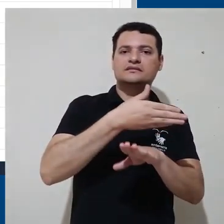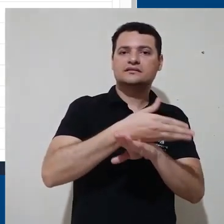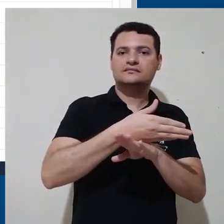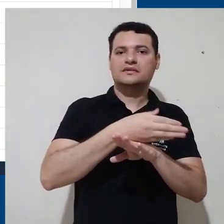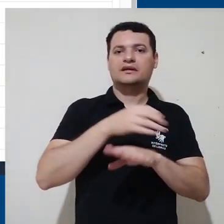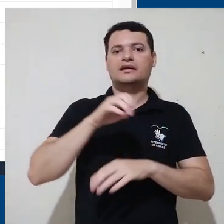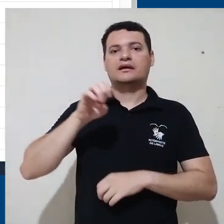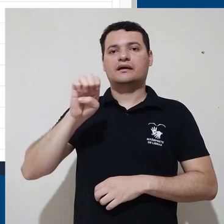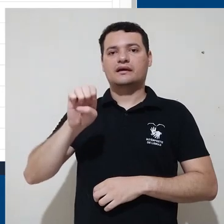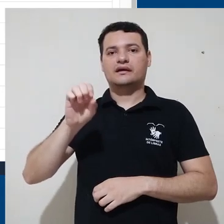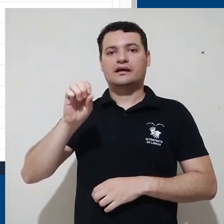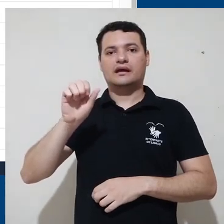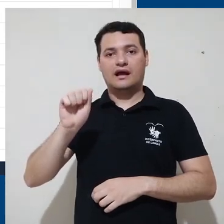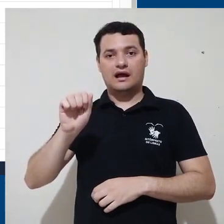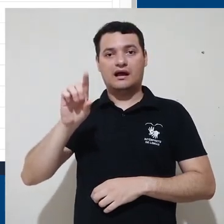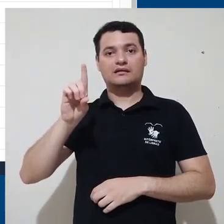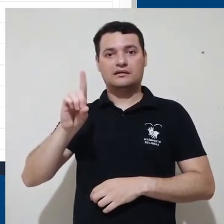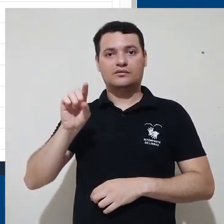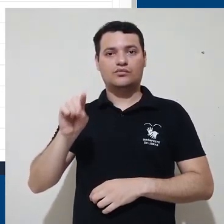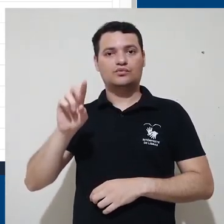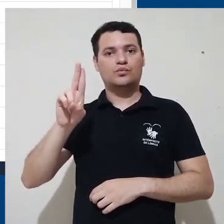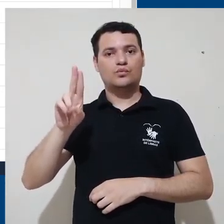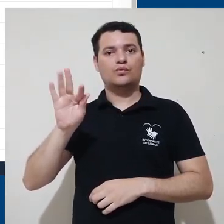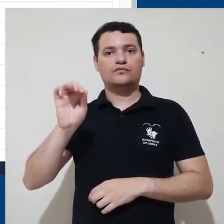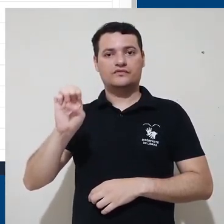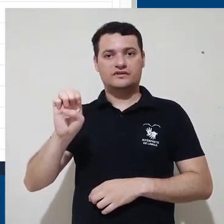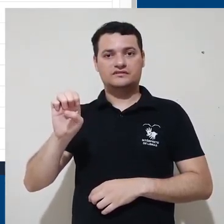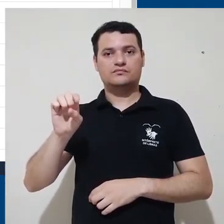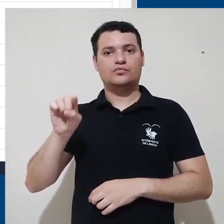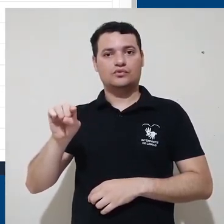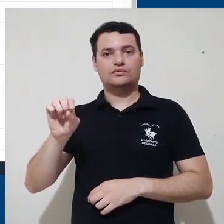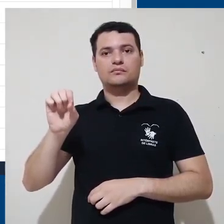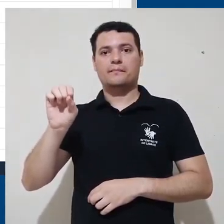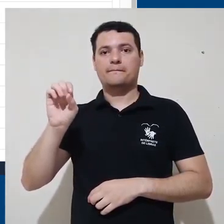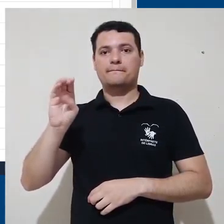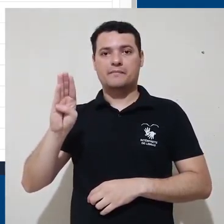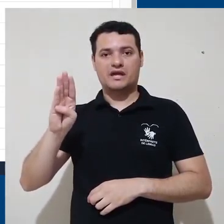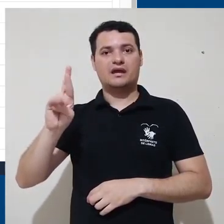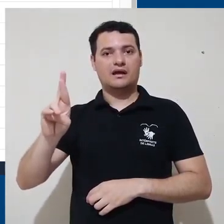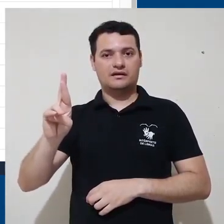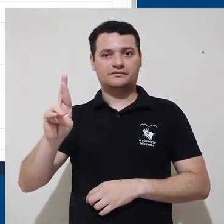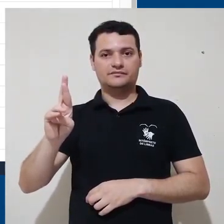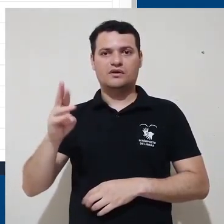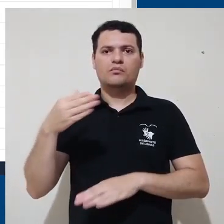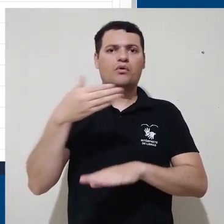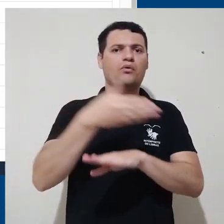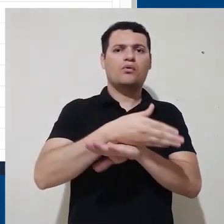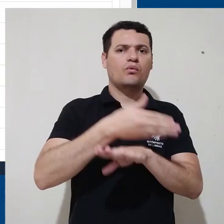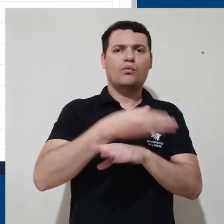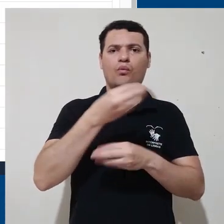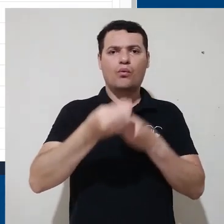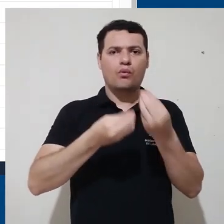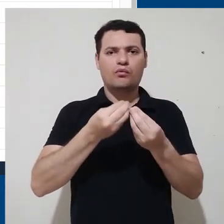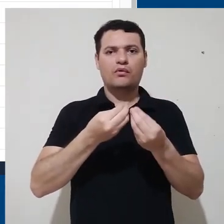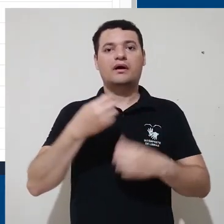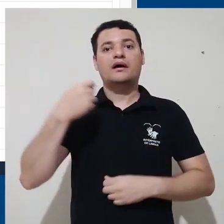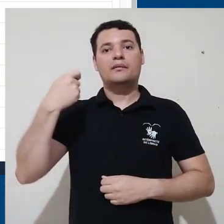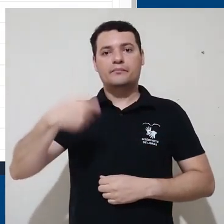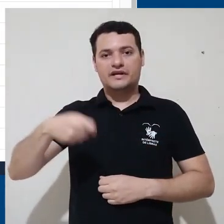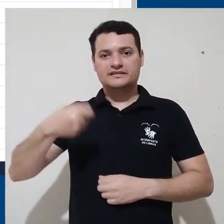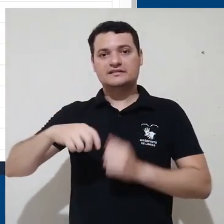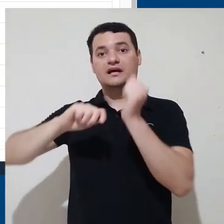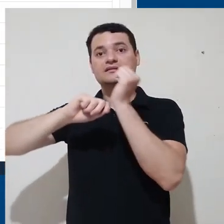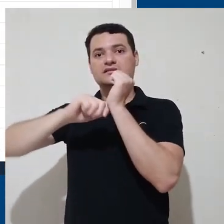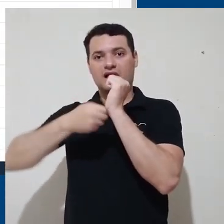endereço ead.ufis.br e para fazer login e ter acesso a essa